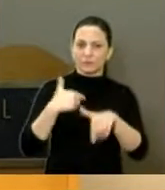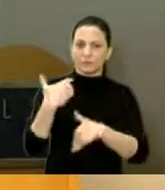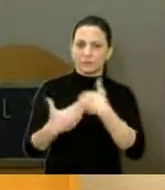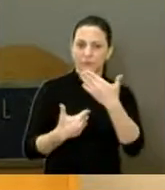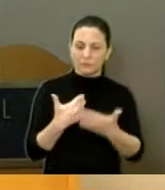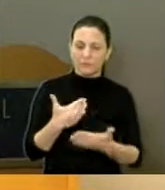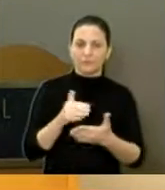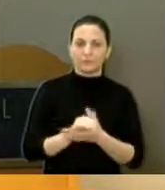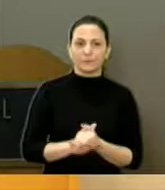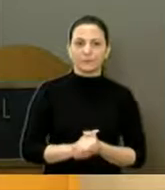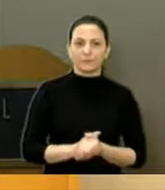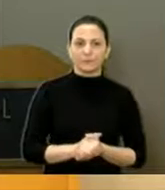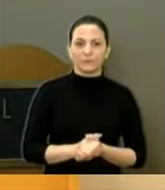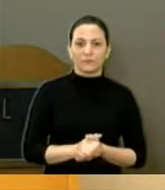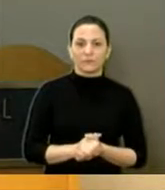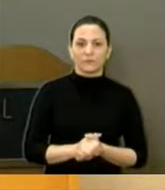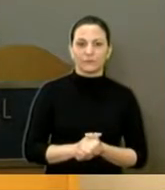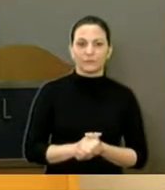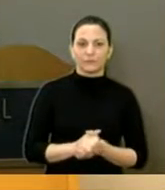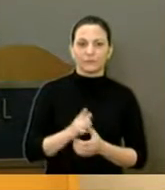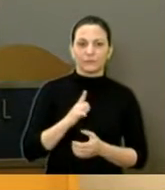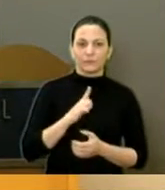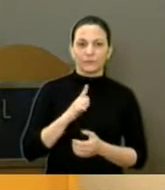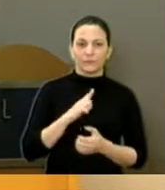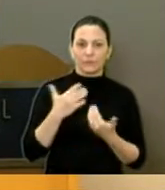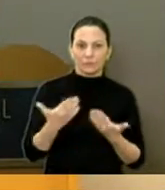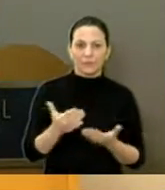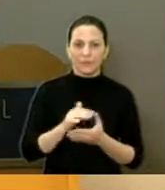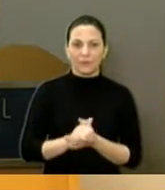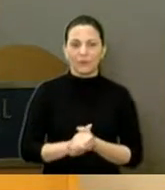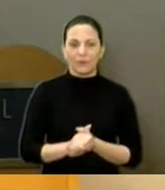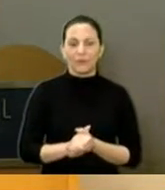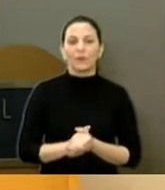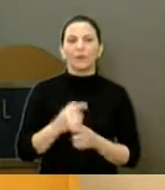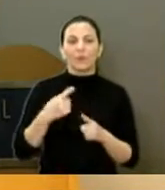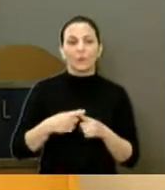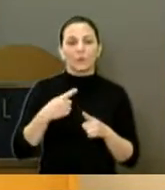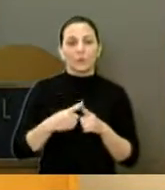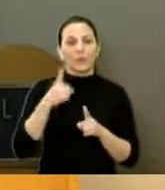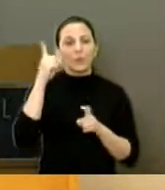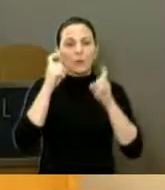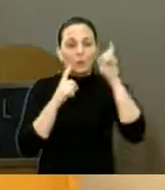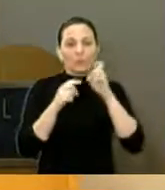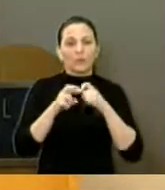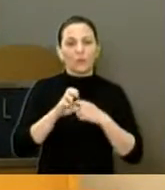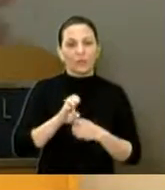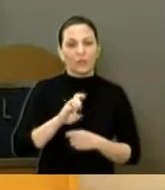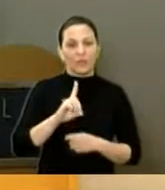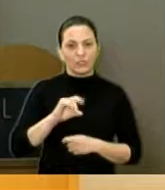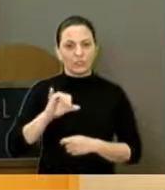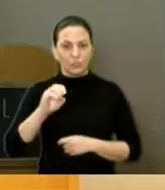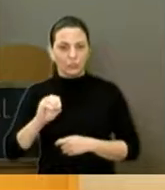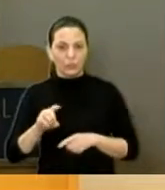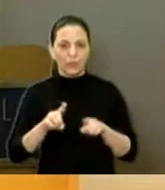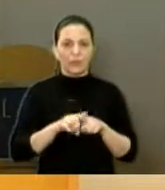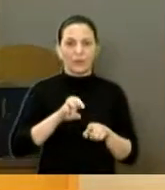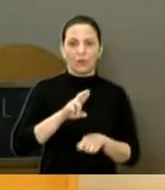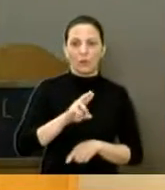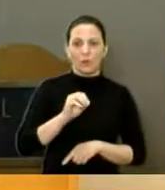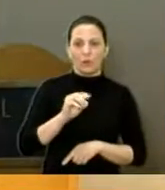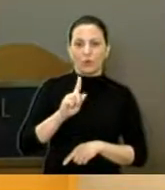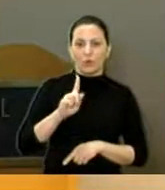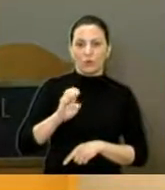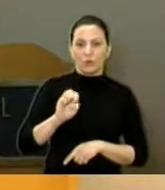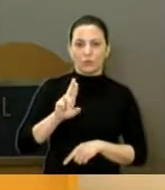inclusive foi, como eu falei, ocasional, mas funcionou muito bem pela preocupação do Ed e do Roger também. Eu queria só dizer uma coisa ao